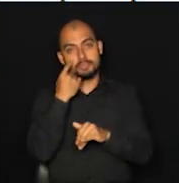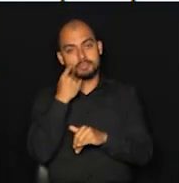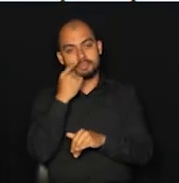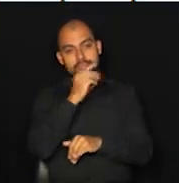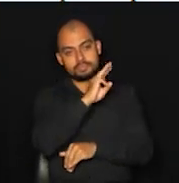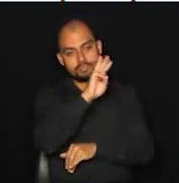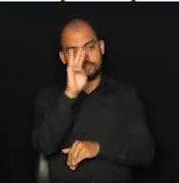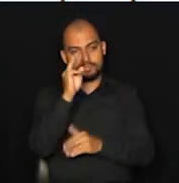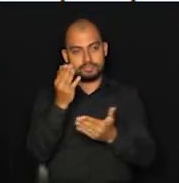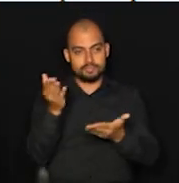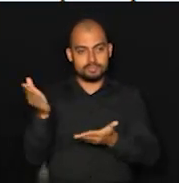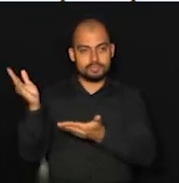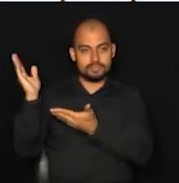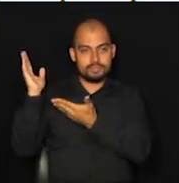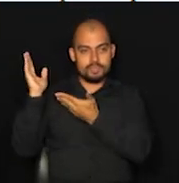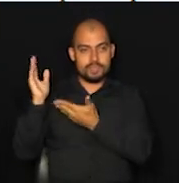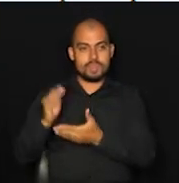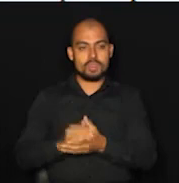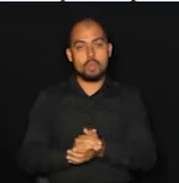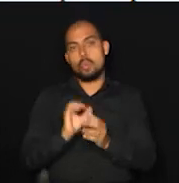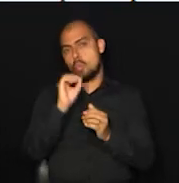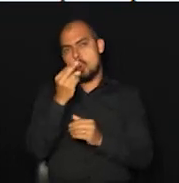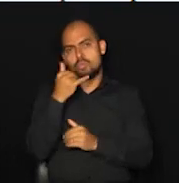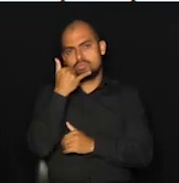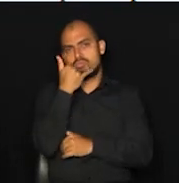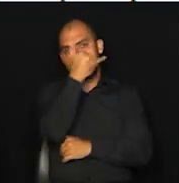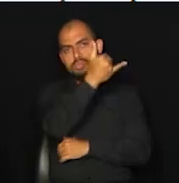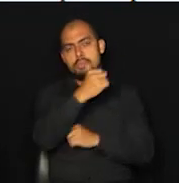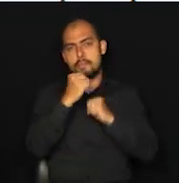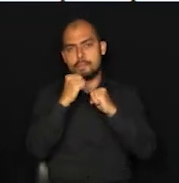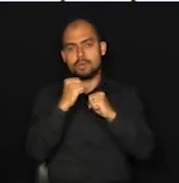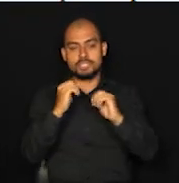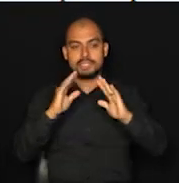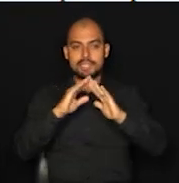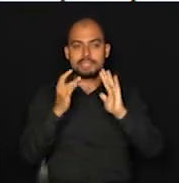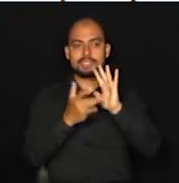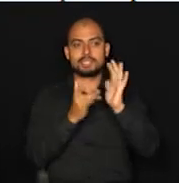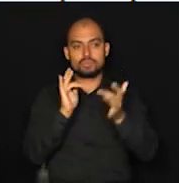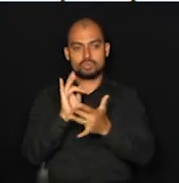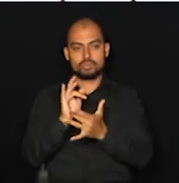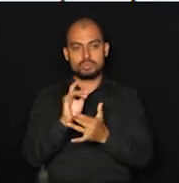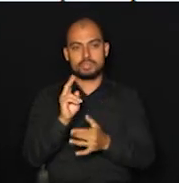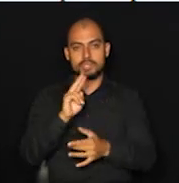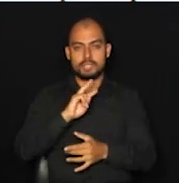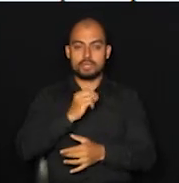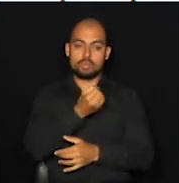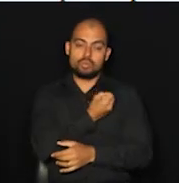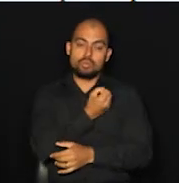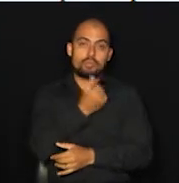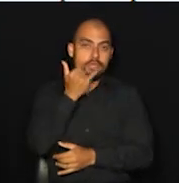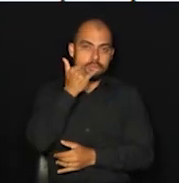inclusive, verificar, ligar lá na Casa de Jesus, o Ceareiros, eu vou deixar o telefone aqui,